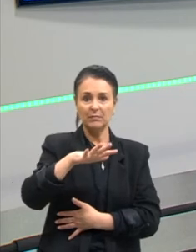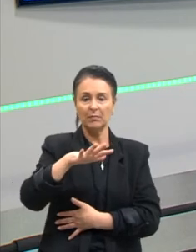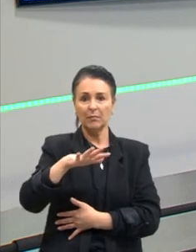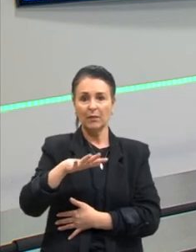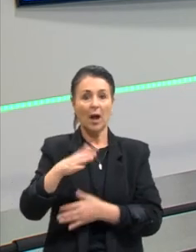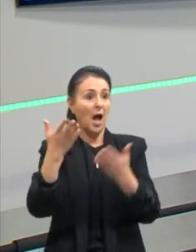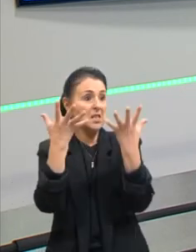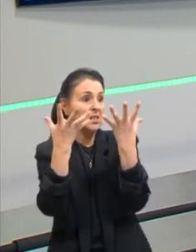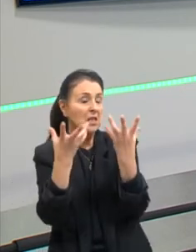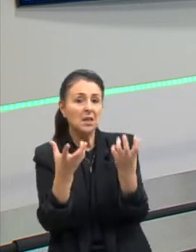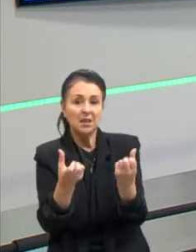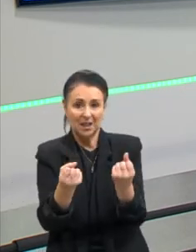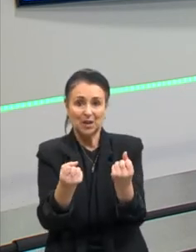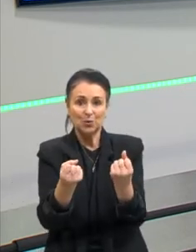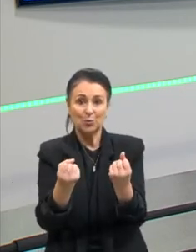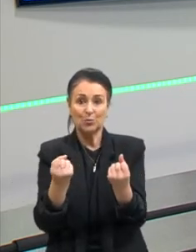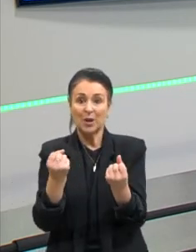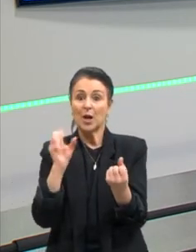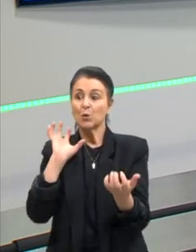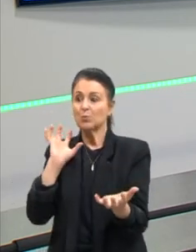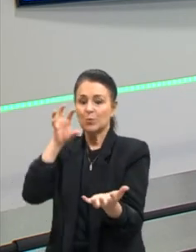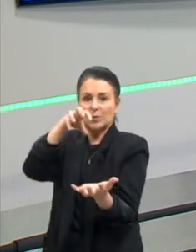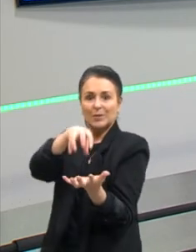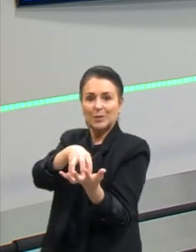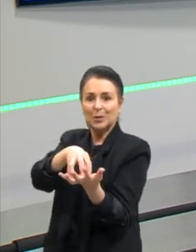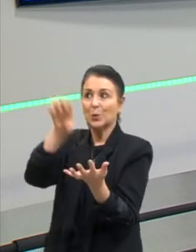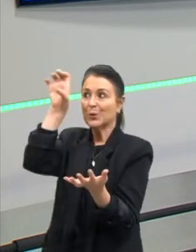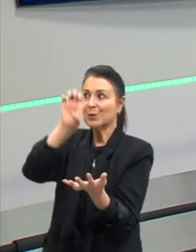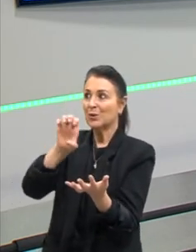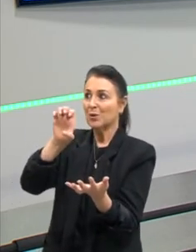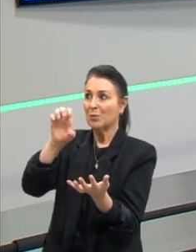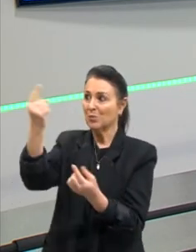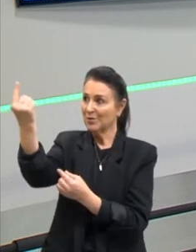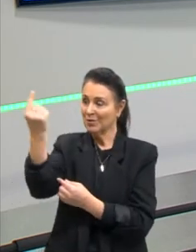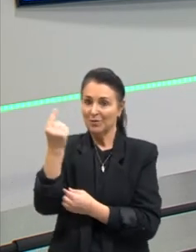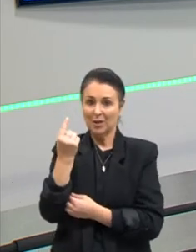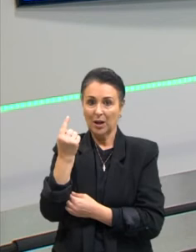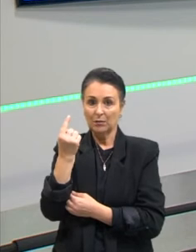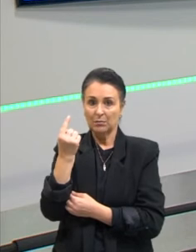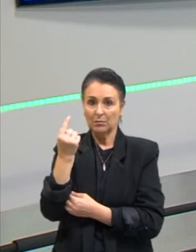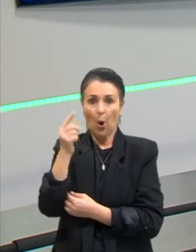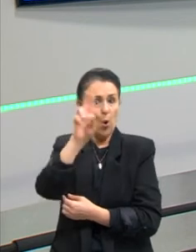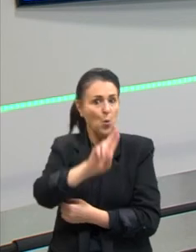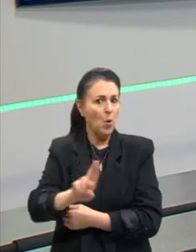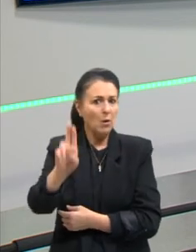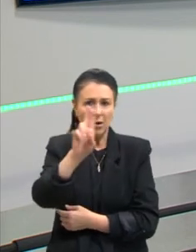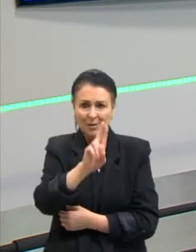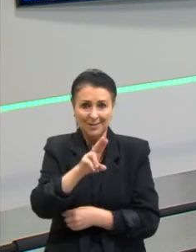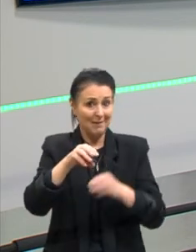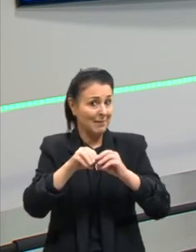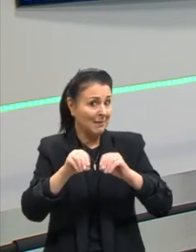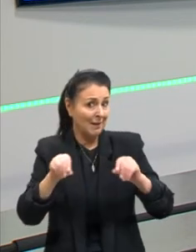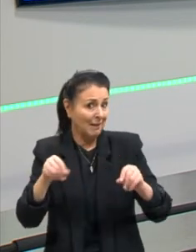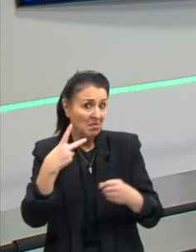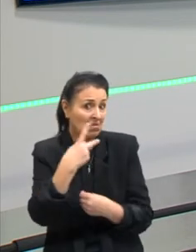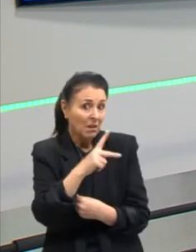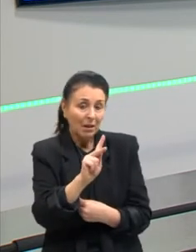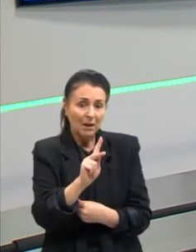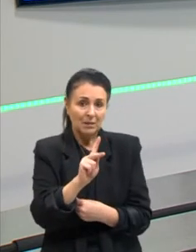permitindo que aqueles colonizadores cheguem na sua terra, ocupem a sua terra, e